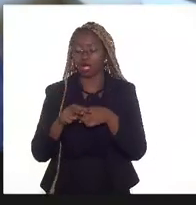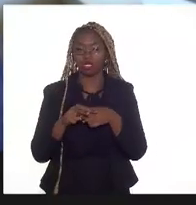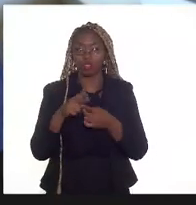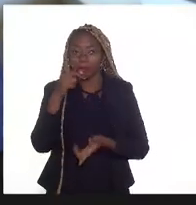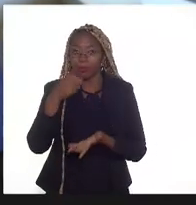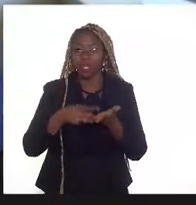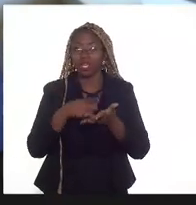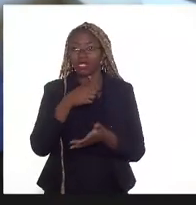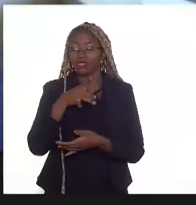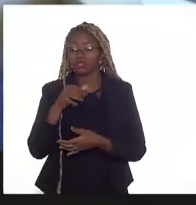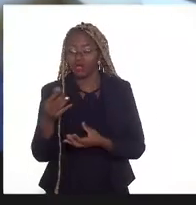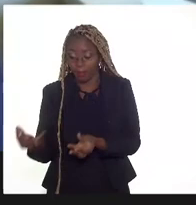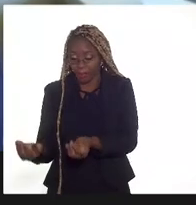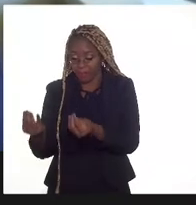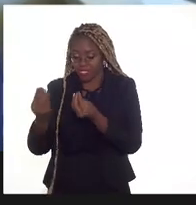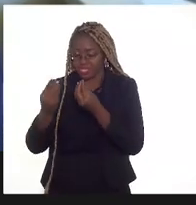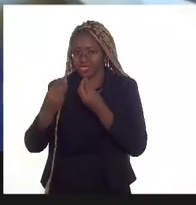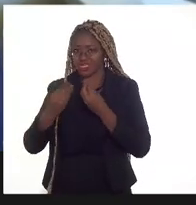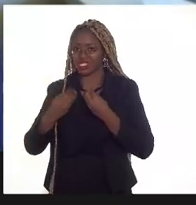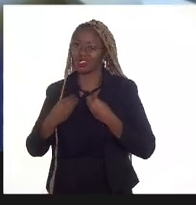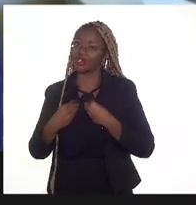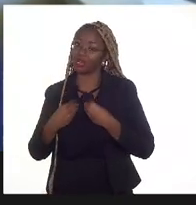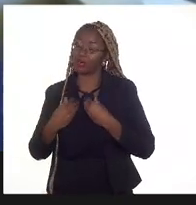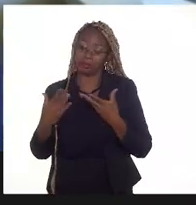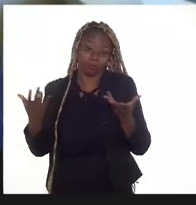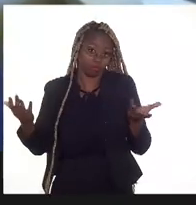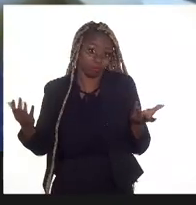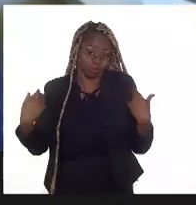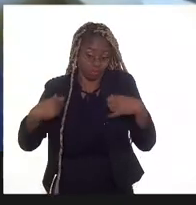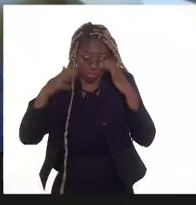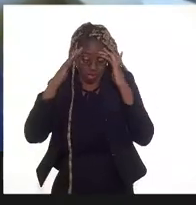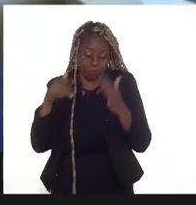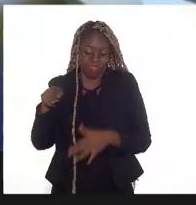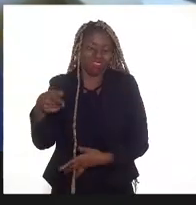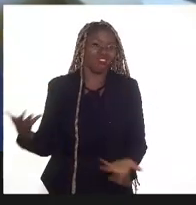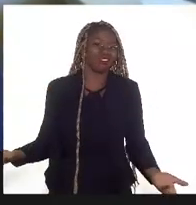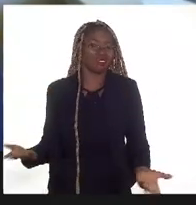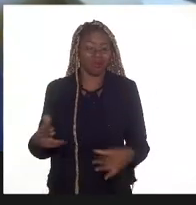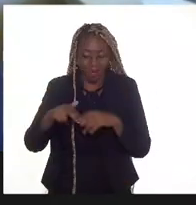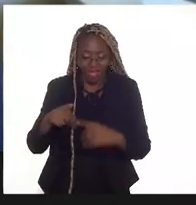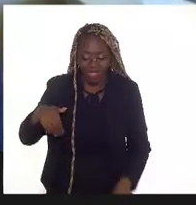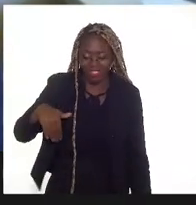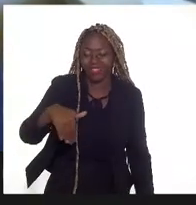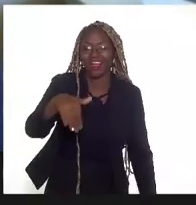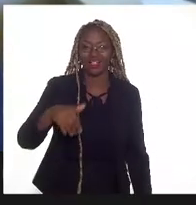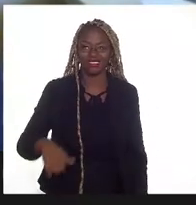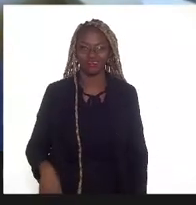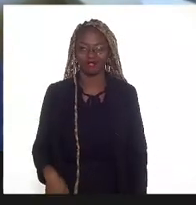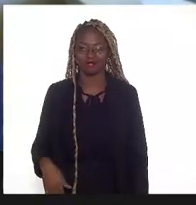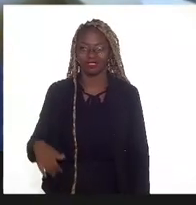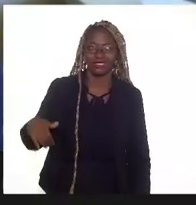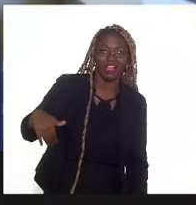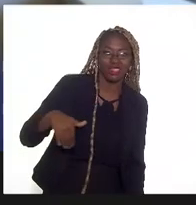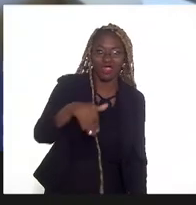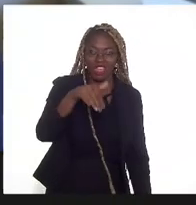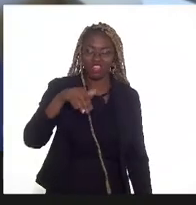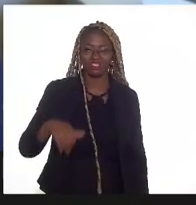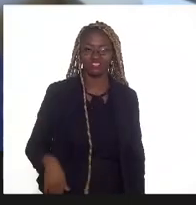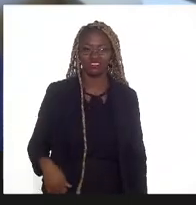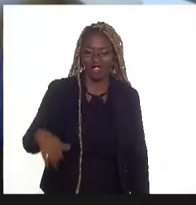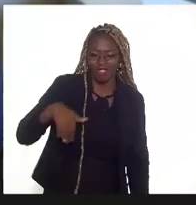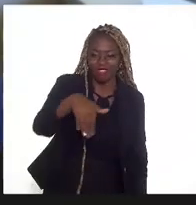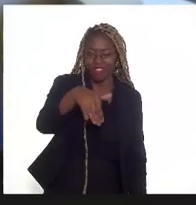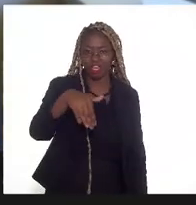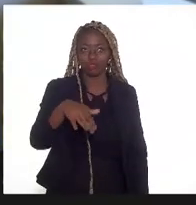uma data para entregar, tem que cumprir, porque cada adiamento desse, o Estado do Rio de